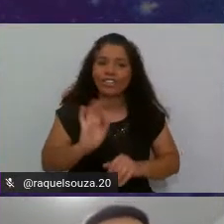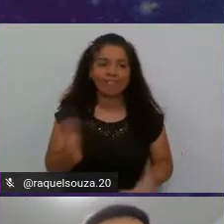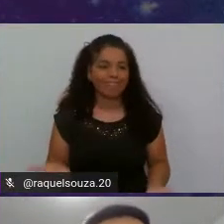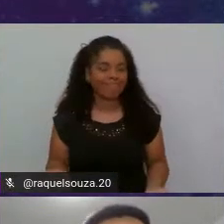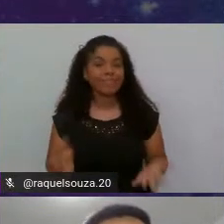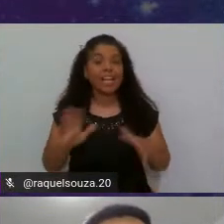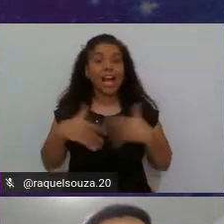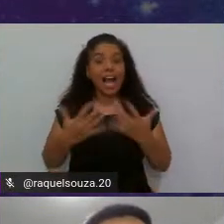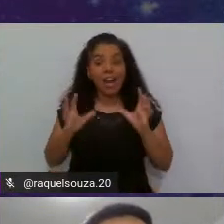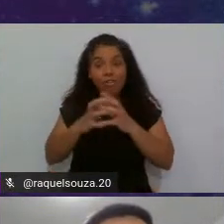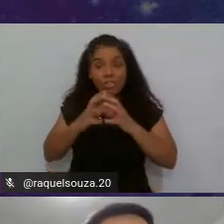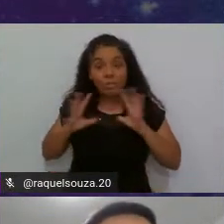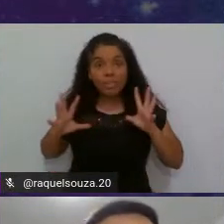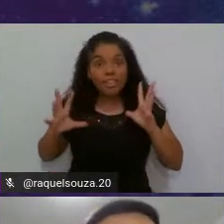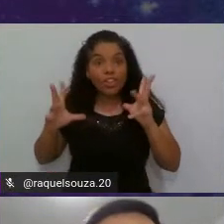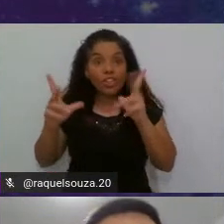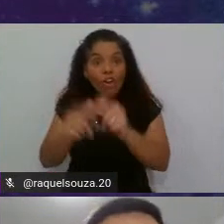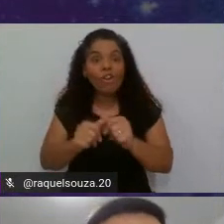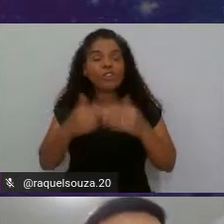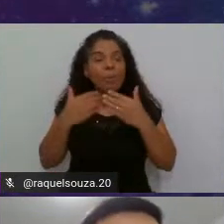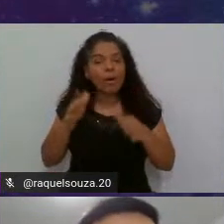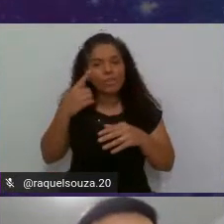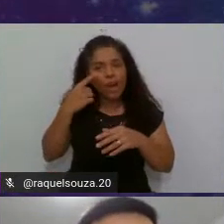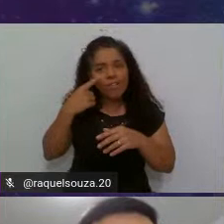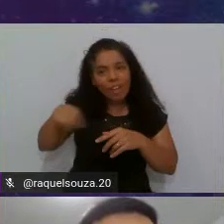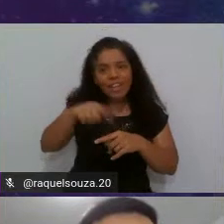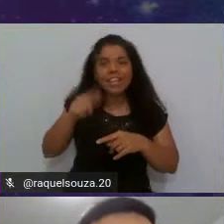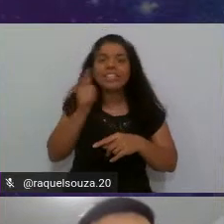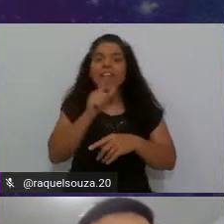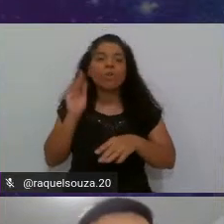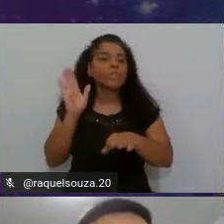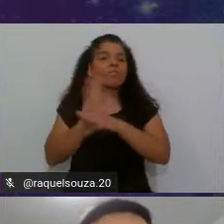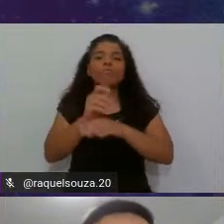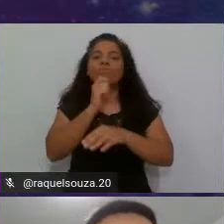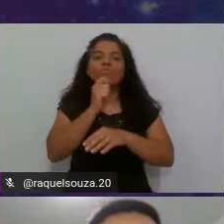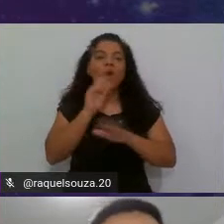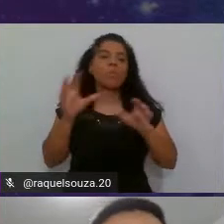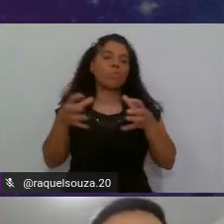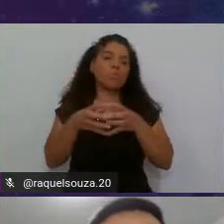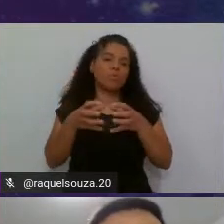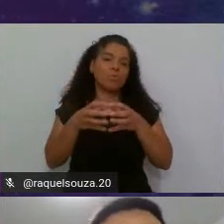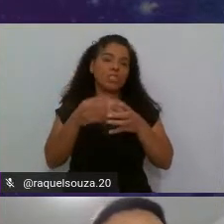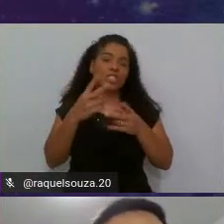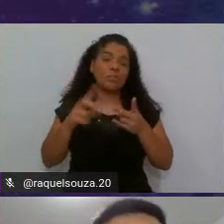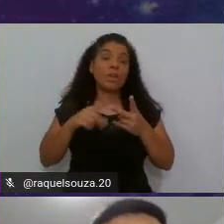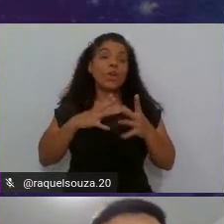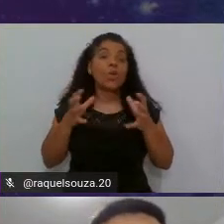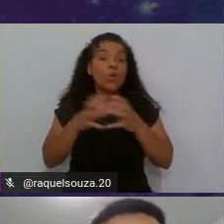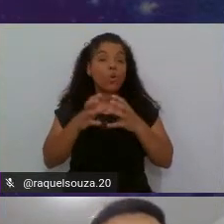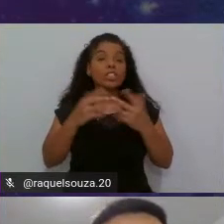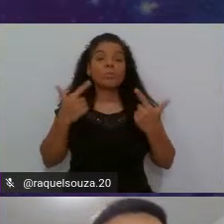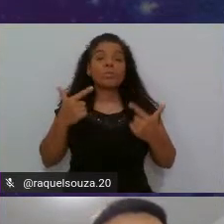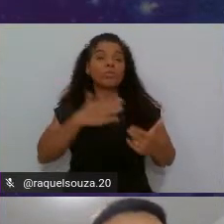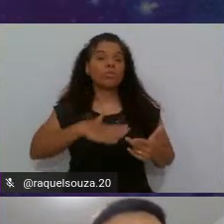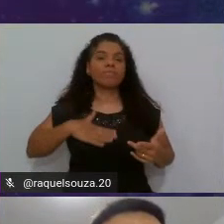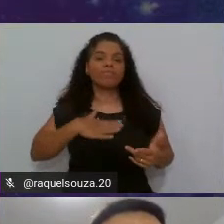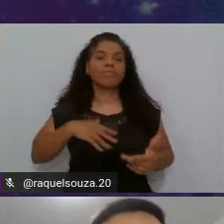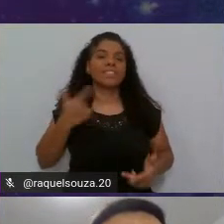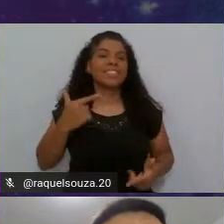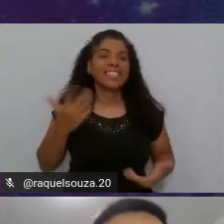a ver também que ele não conseguia contribuir para o time. O time ficou insatisfeito com